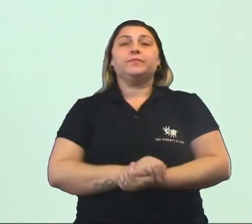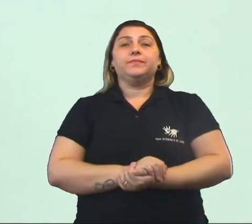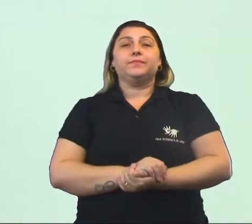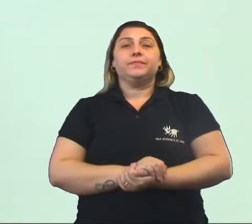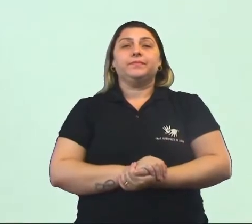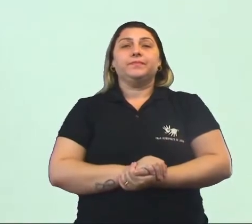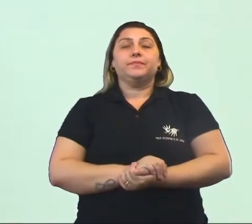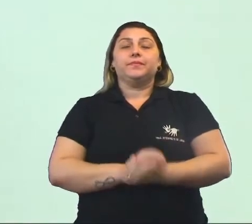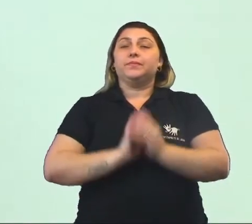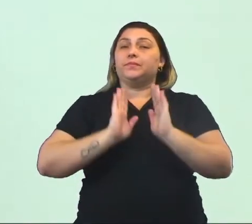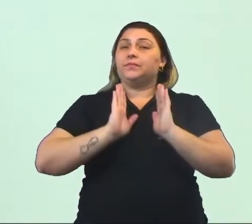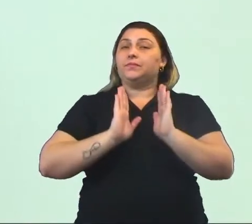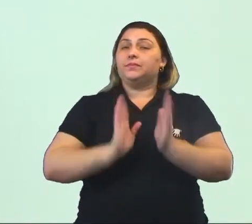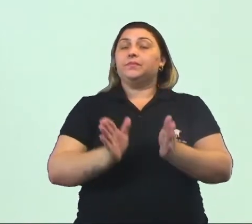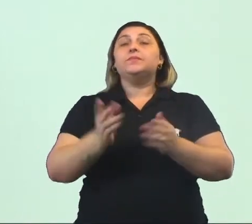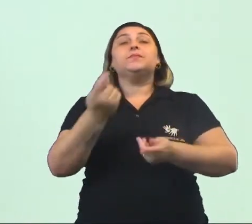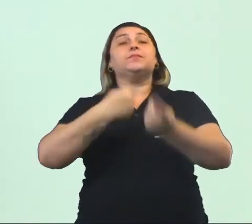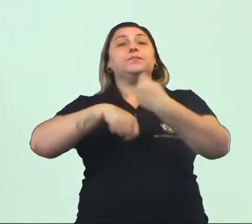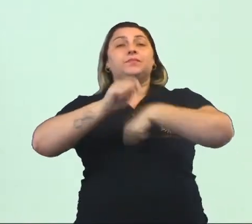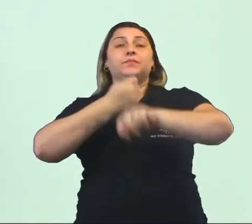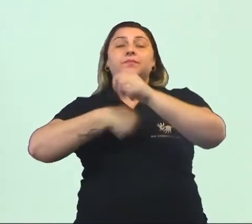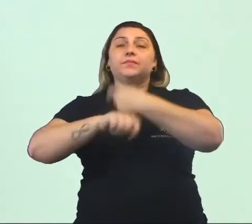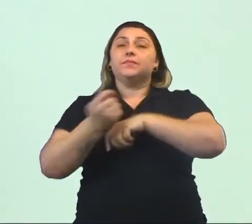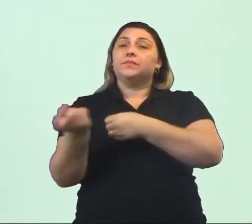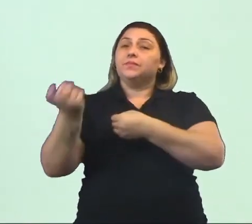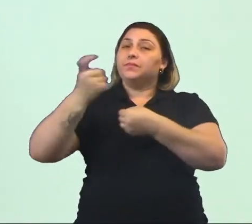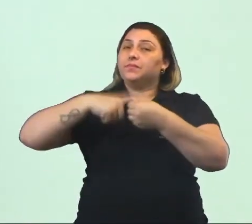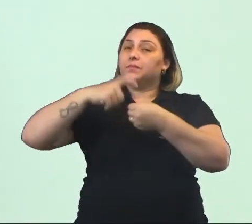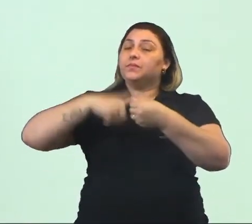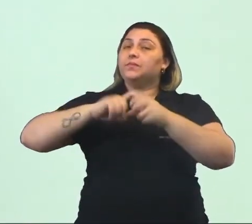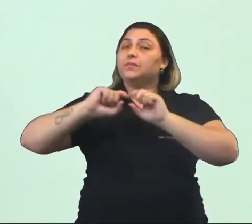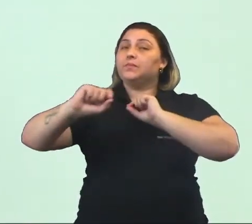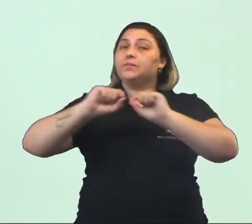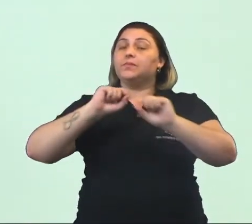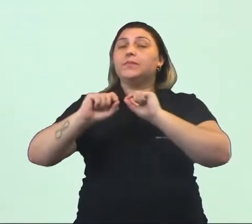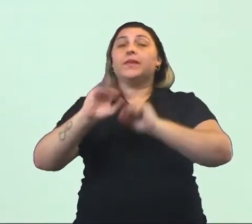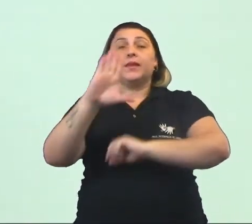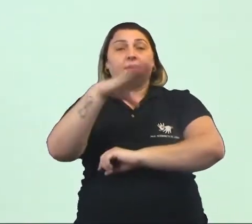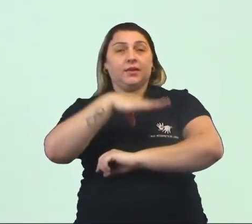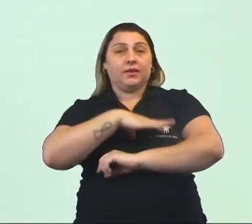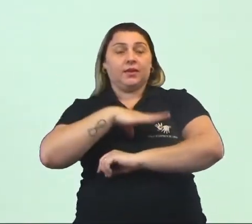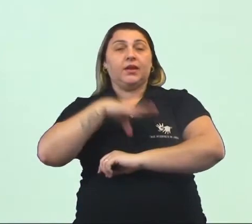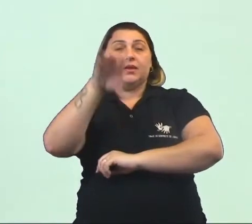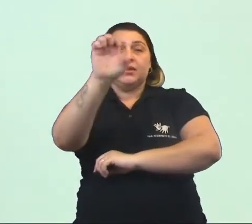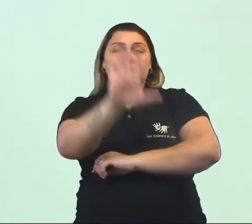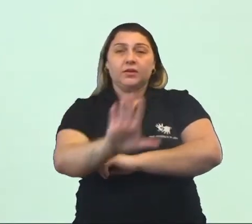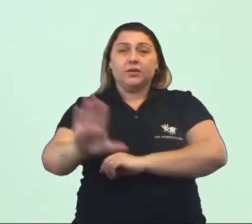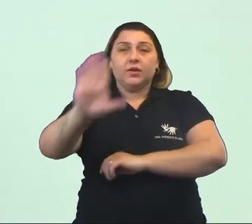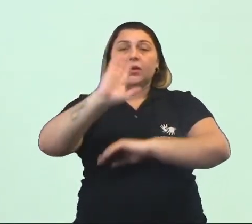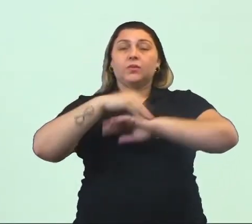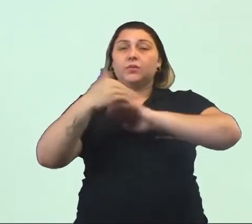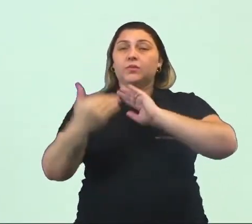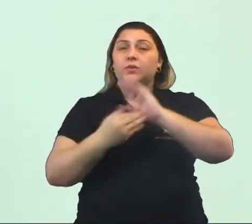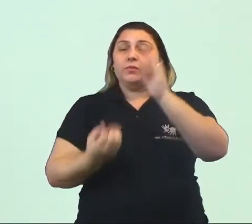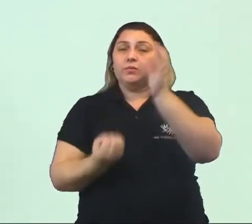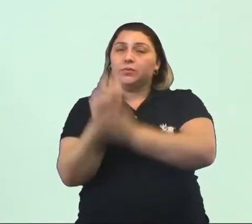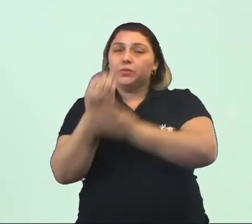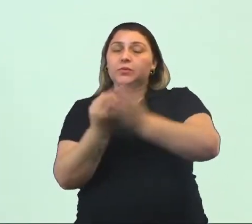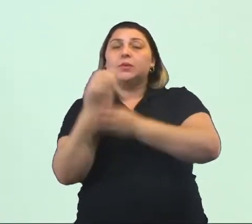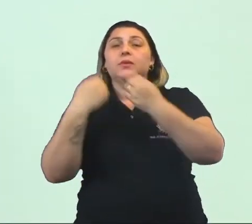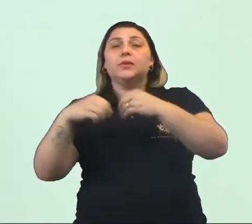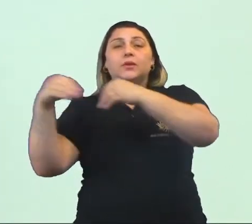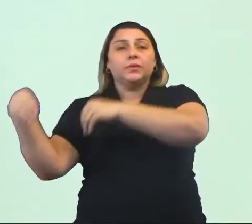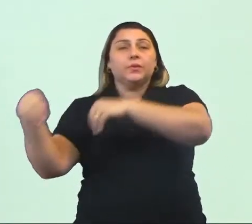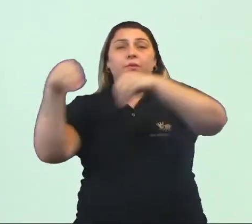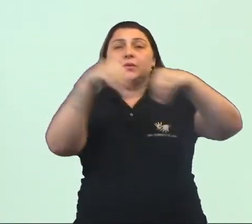seja, já que era uma economia voltada para a metrópole na Europa, que tudo que era produzido aqui tinha que